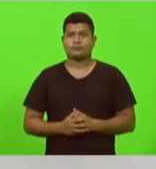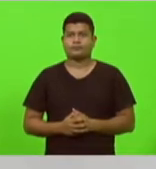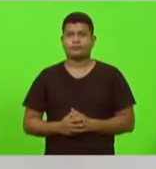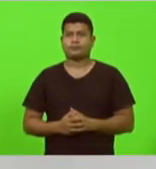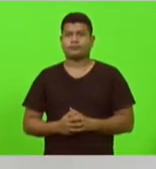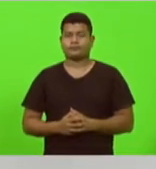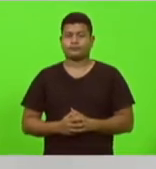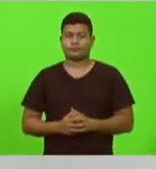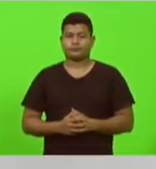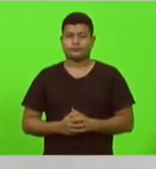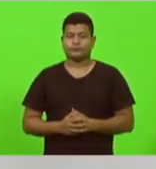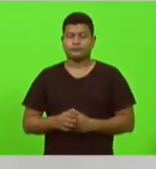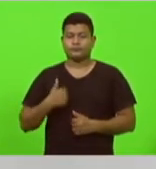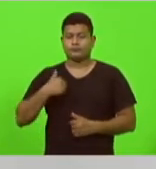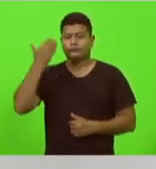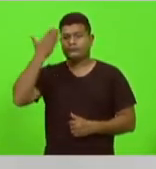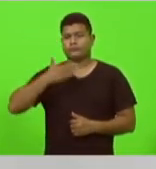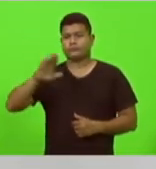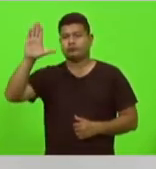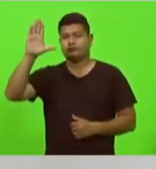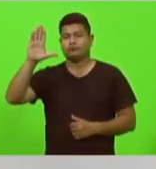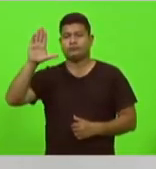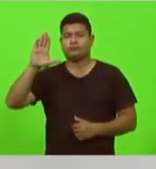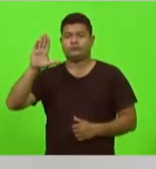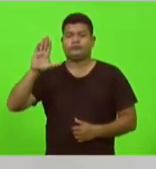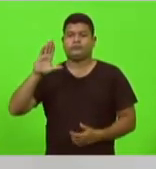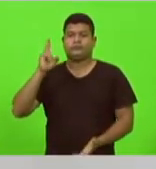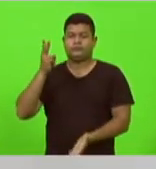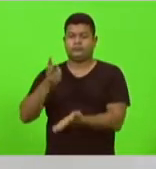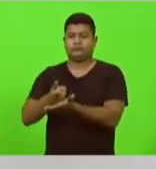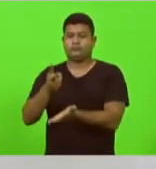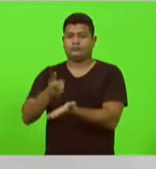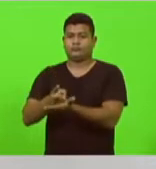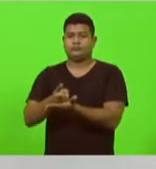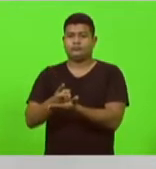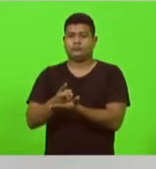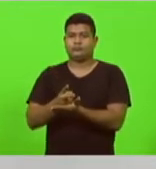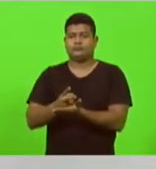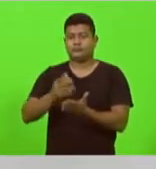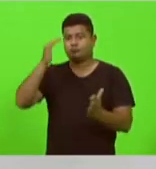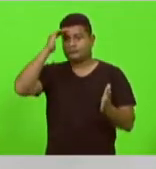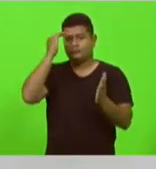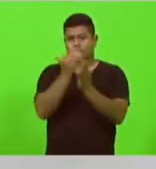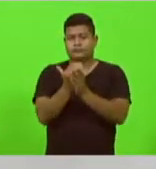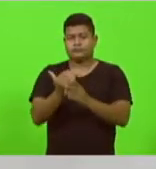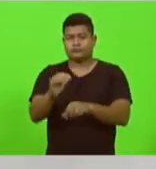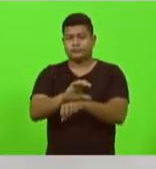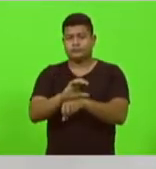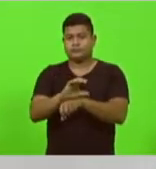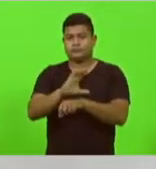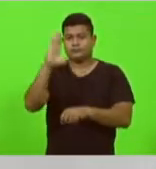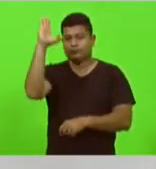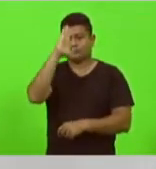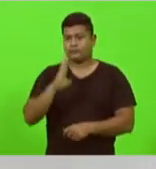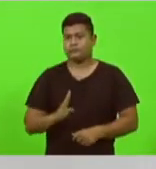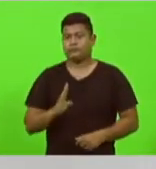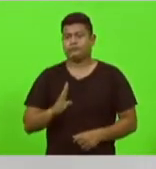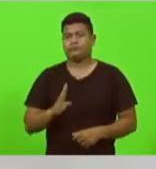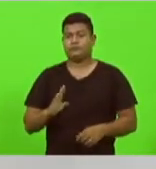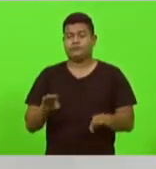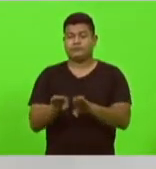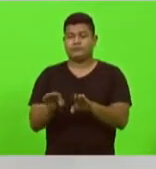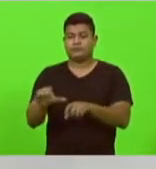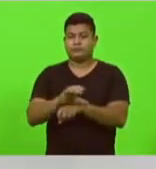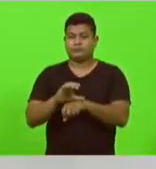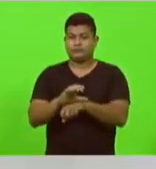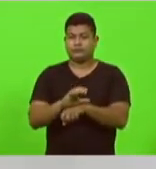Prometo manter defender e cumprir a Constituição do Brasil, a Constituição dos